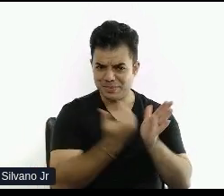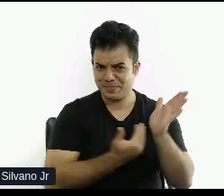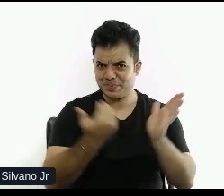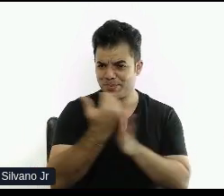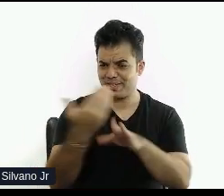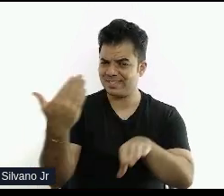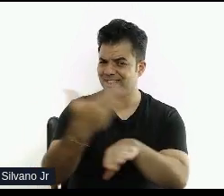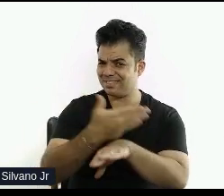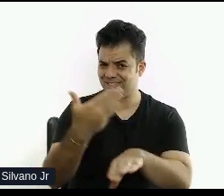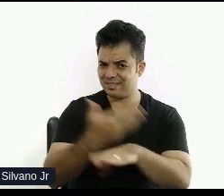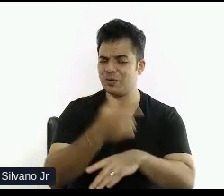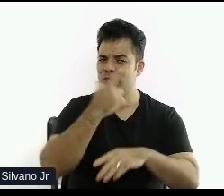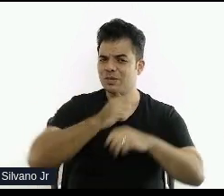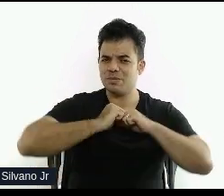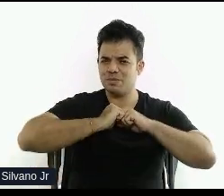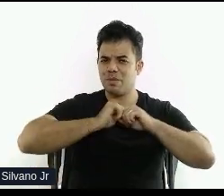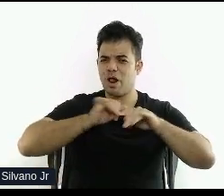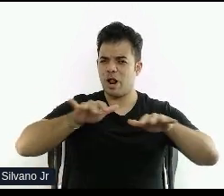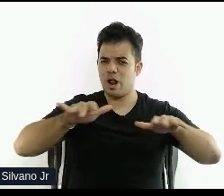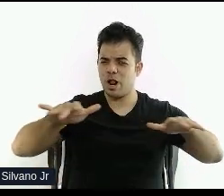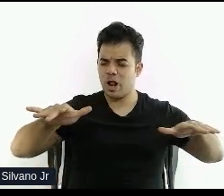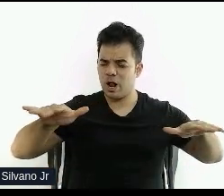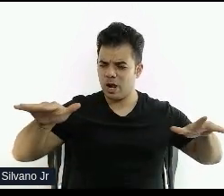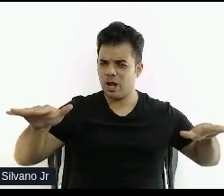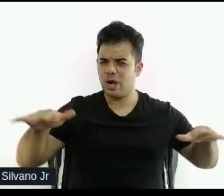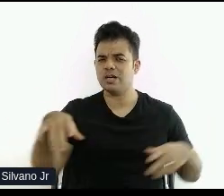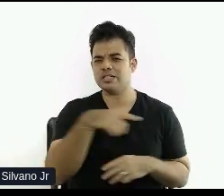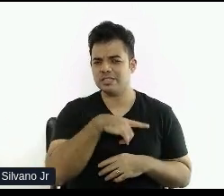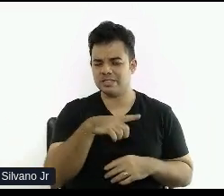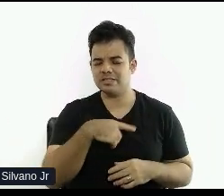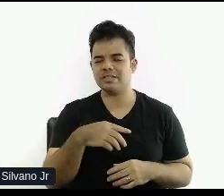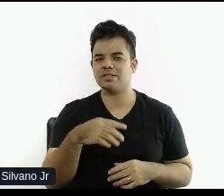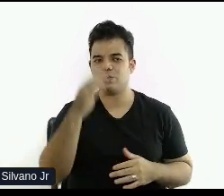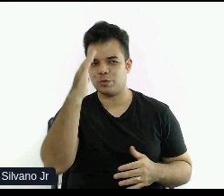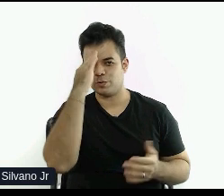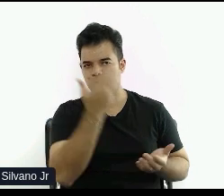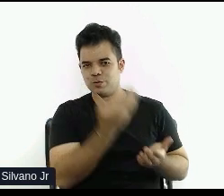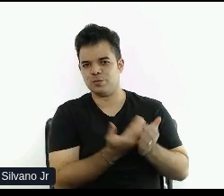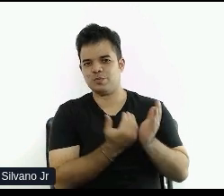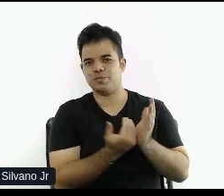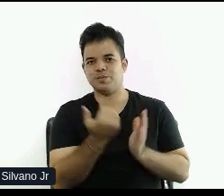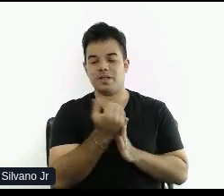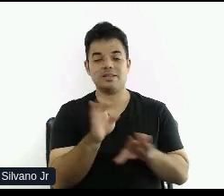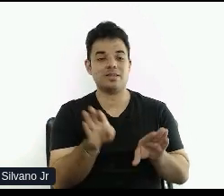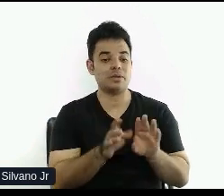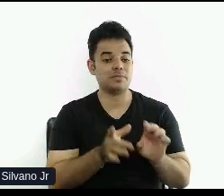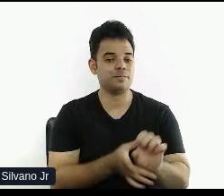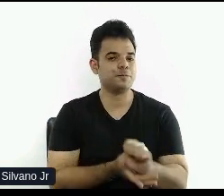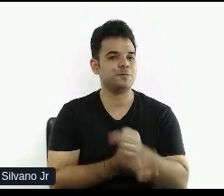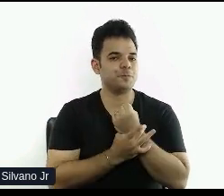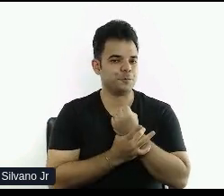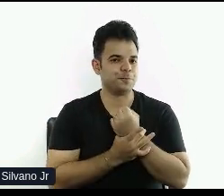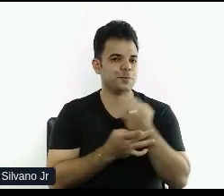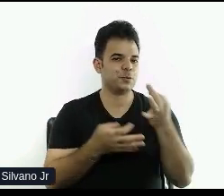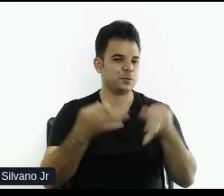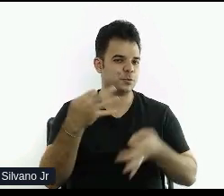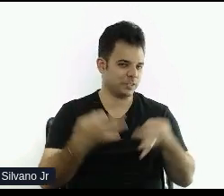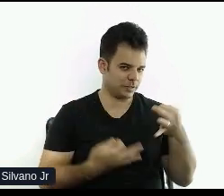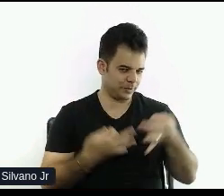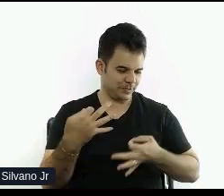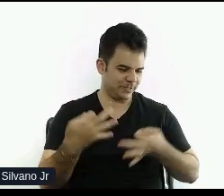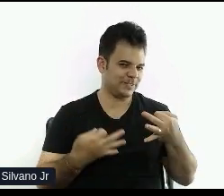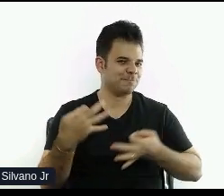chega mais longe, alcança mais público, porque começa a ganhar mais autoridade. E proteção jurídica. Daí, eu trago um pontinho,